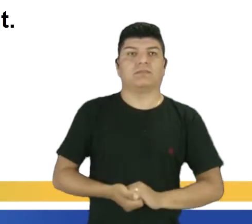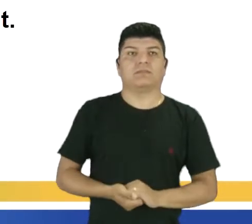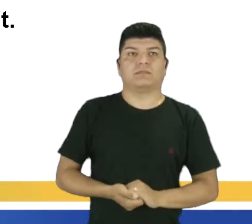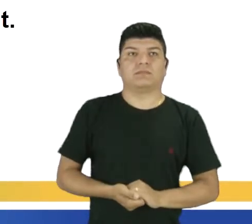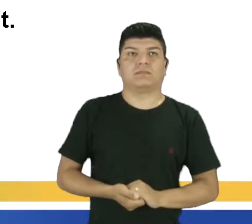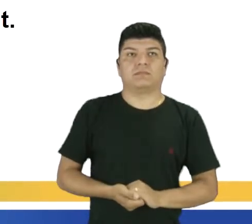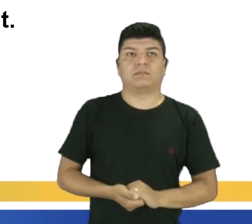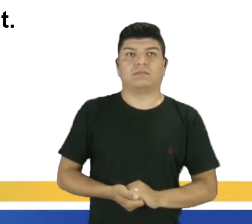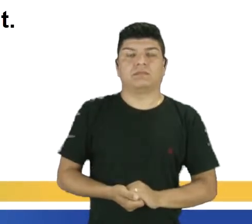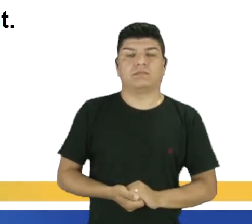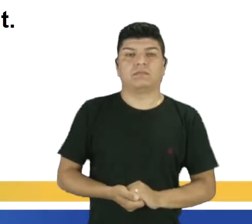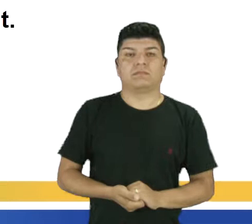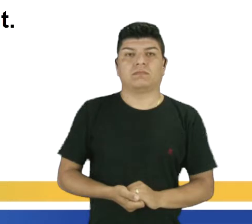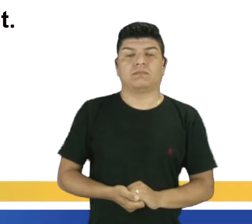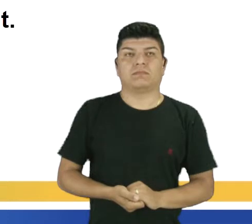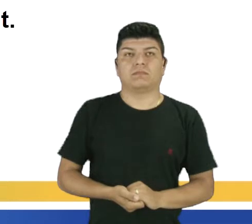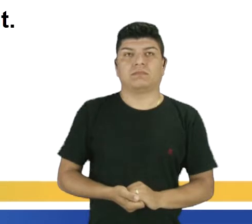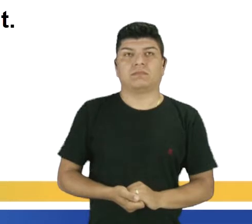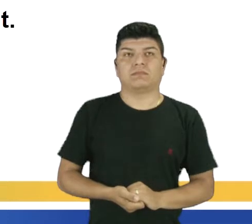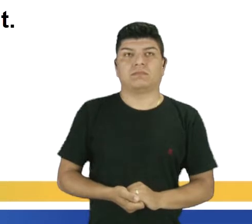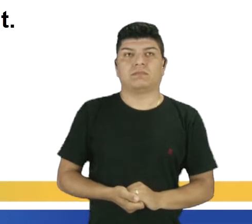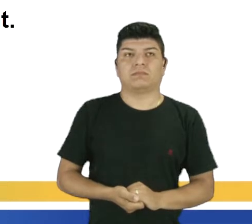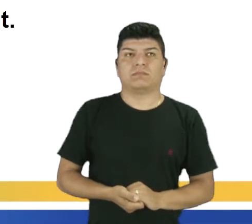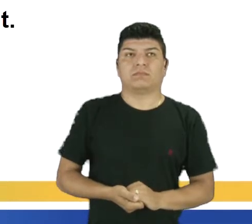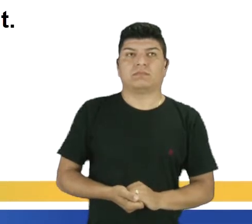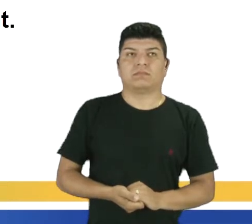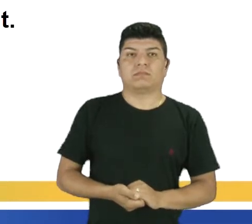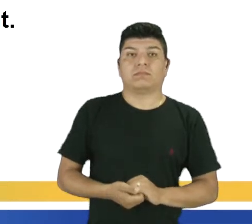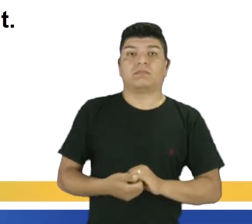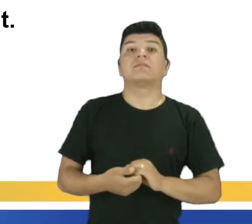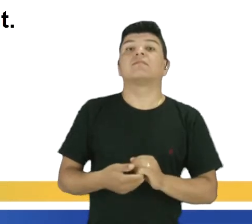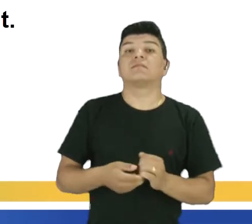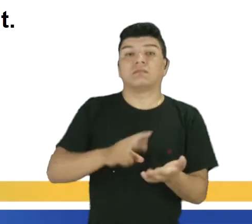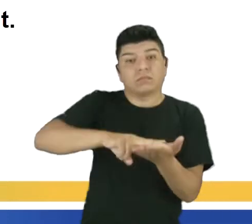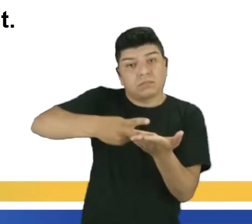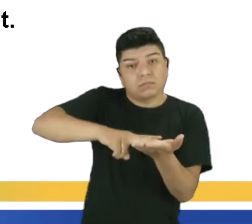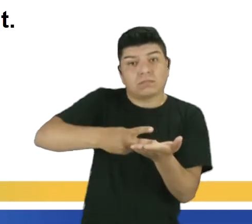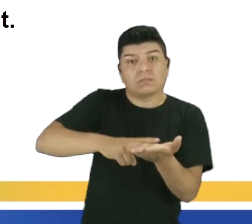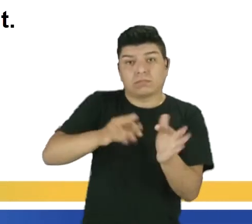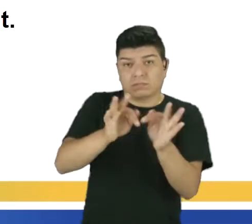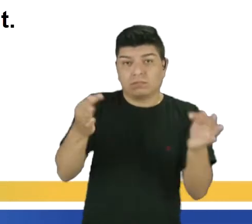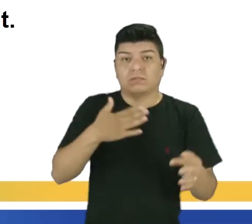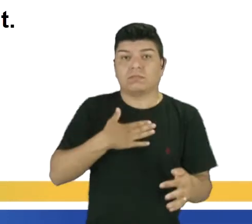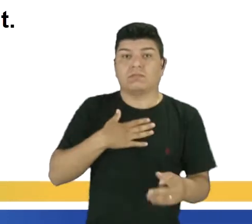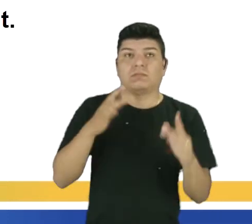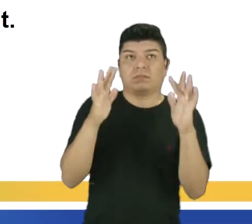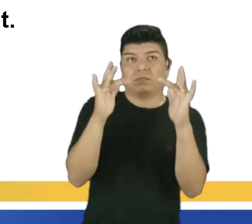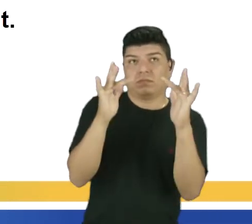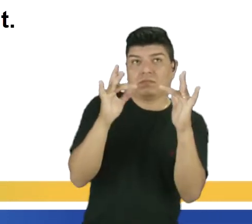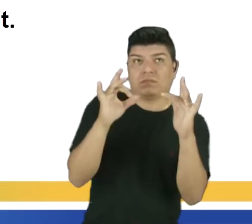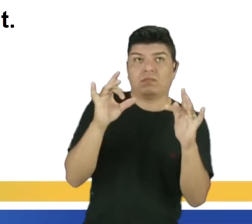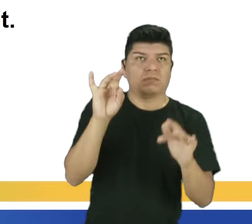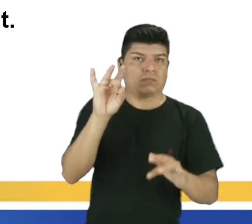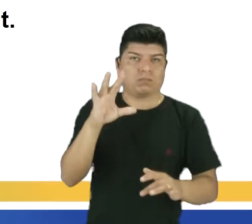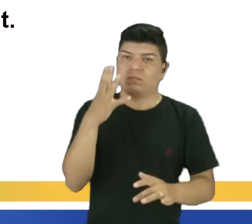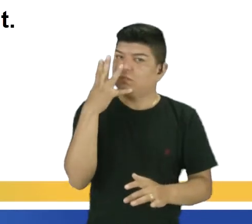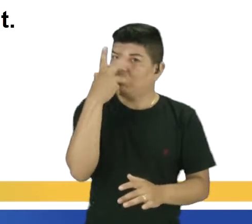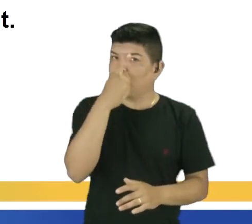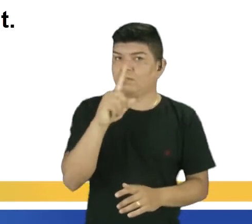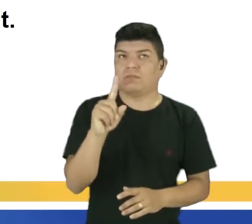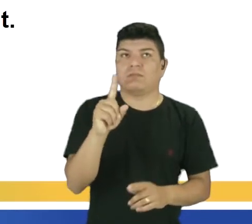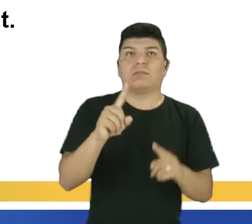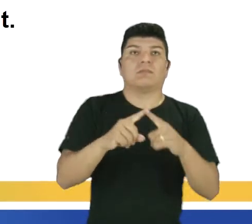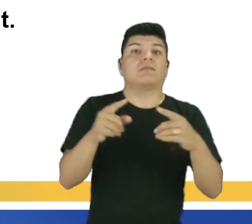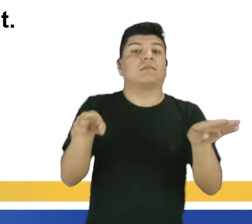pretty, but also intelligent. Traduzindo, a frase minha namorada não é apenas bonita, mas